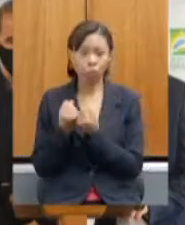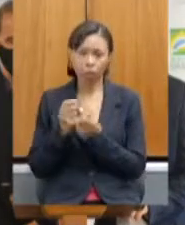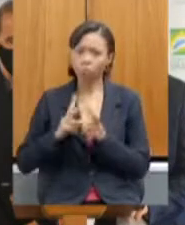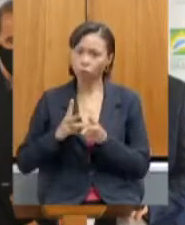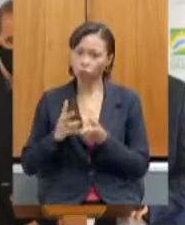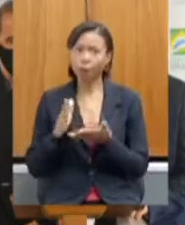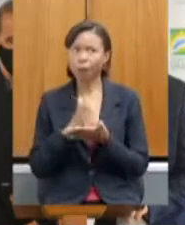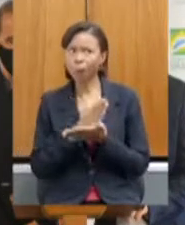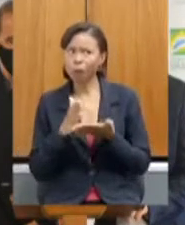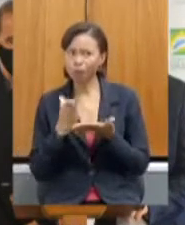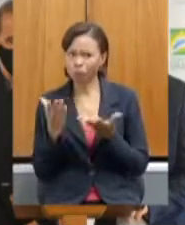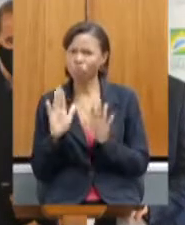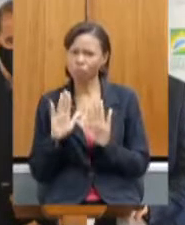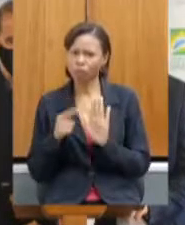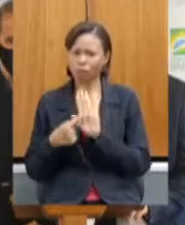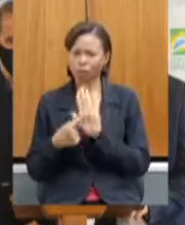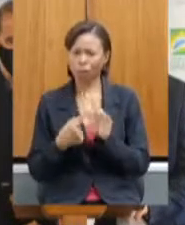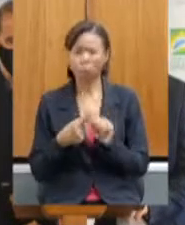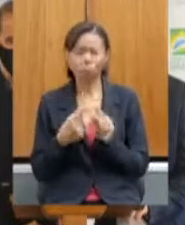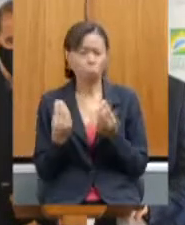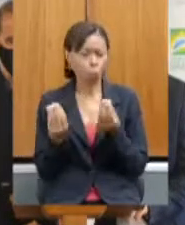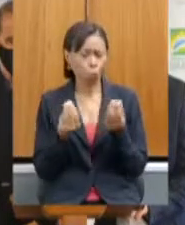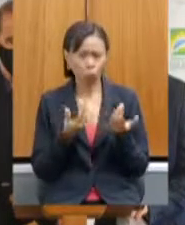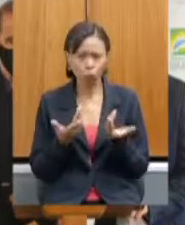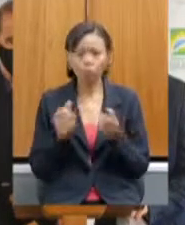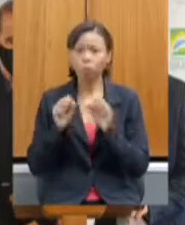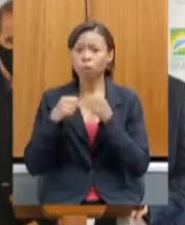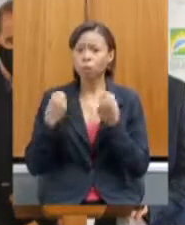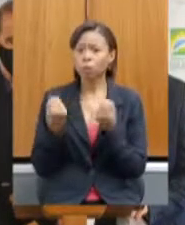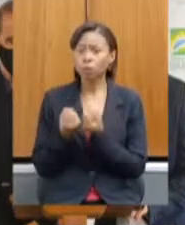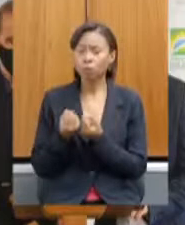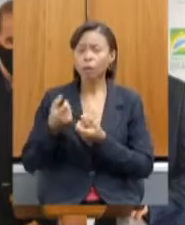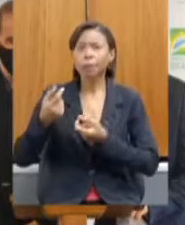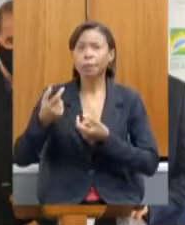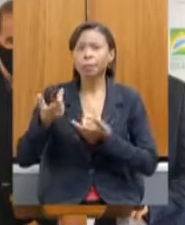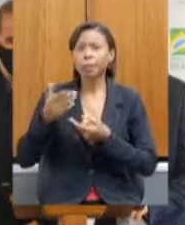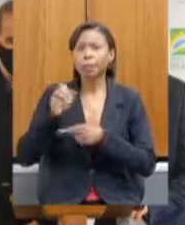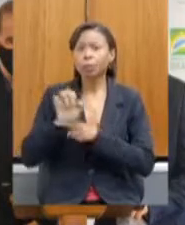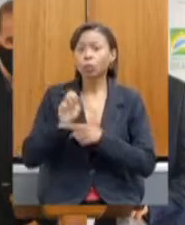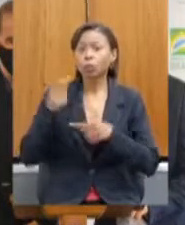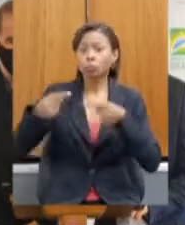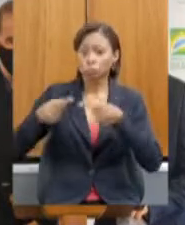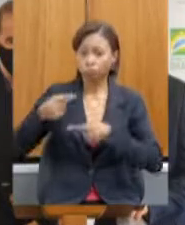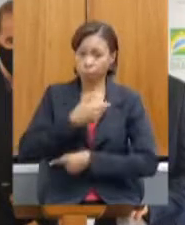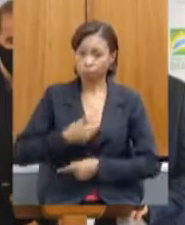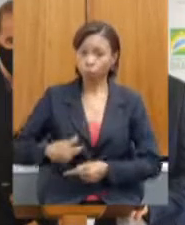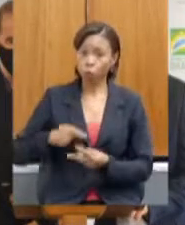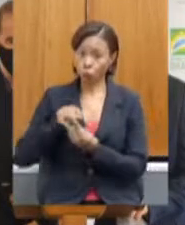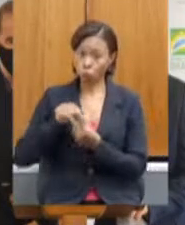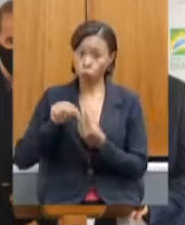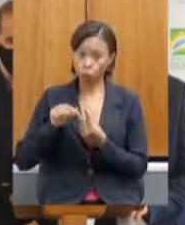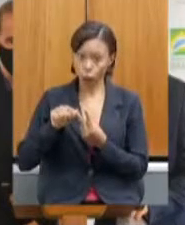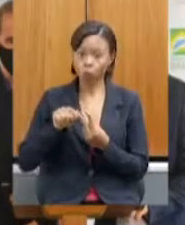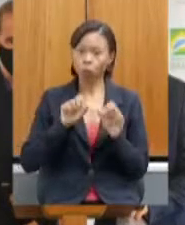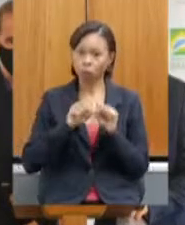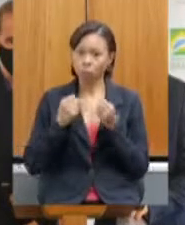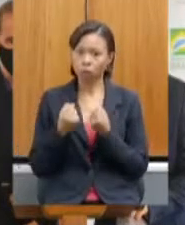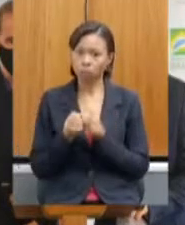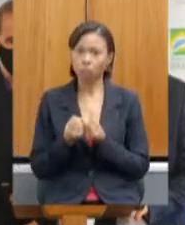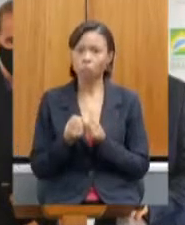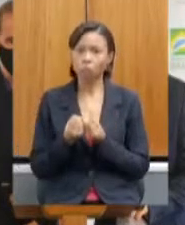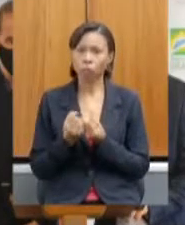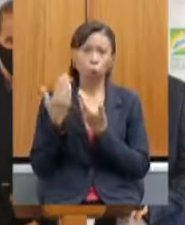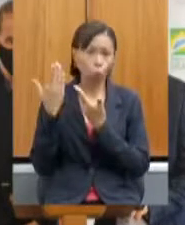muitos eventos, nós destacamos aqui um seminário estadual de políticas públicas, tivemos dois eventos, um deles, inclusive, está aí,